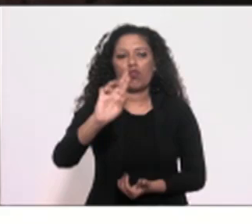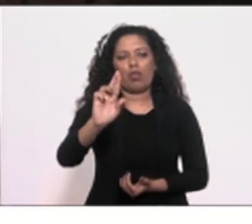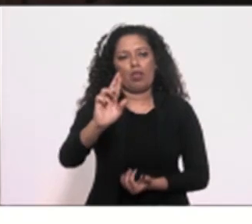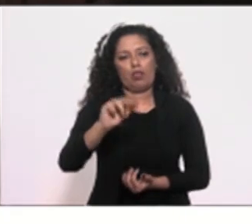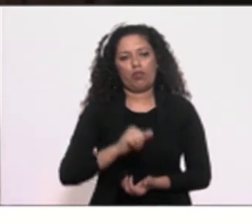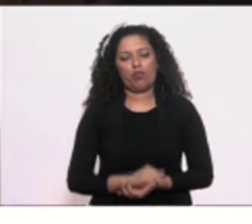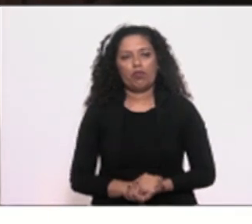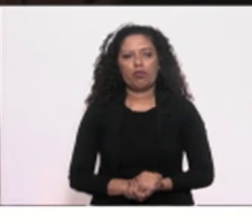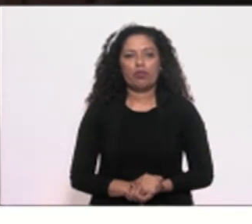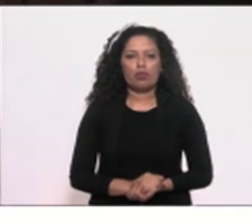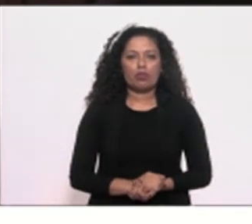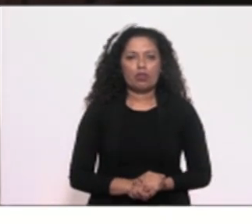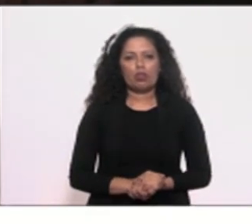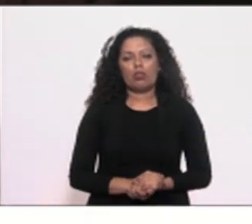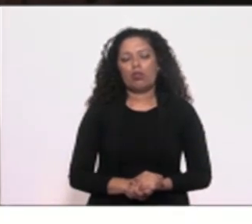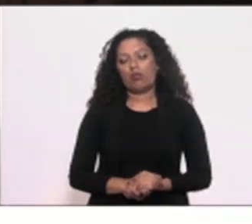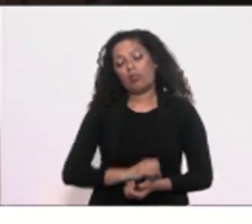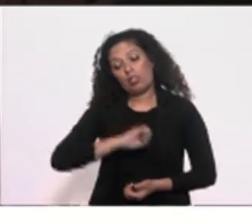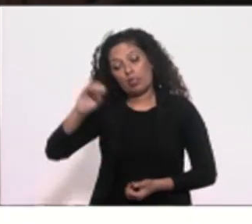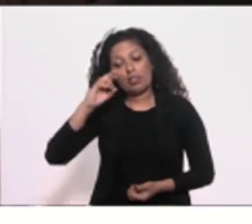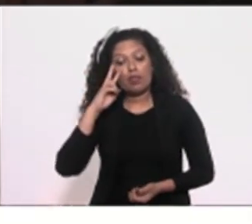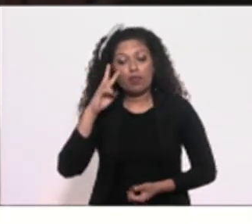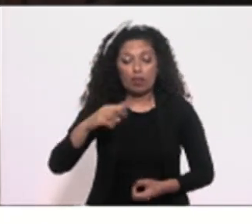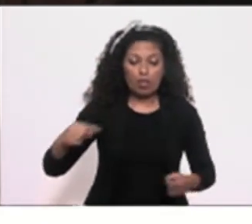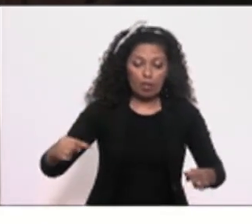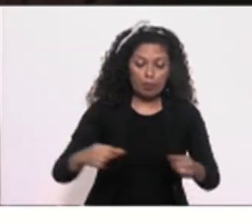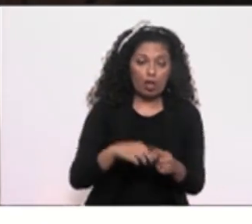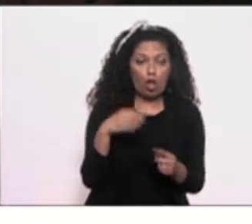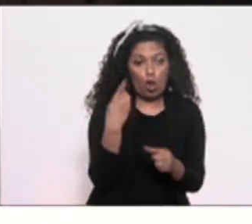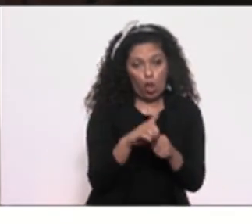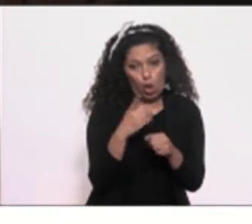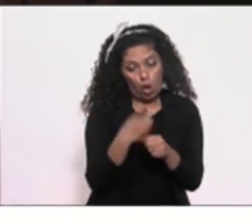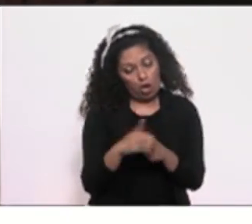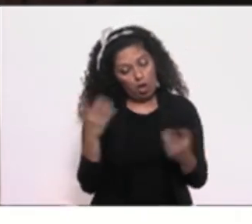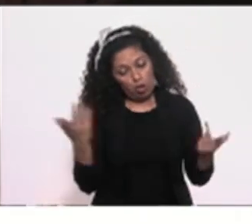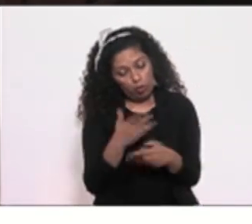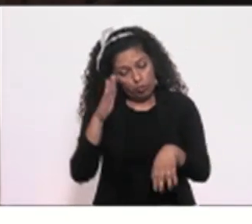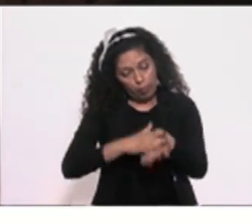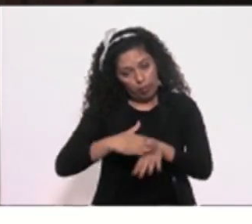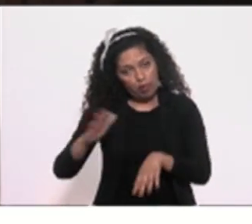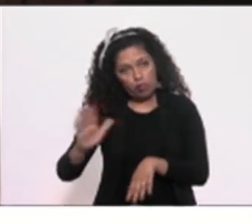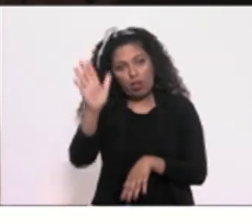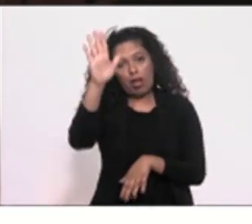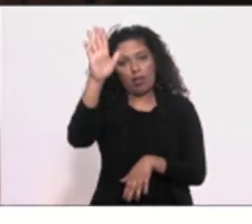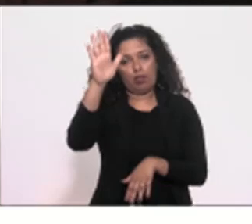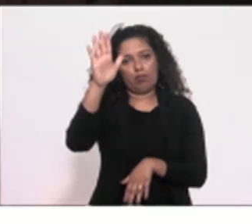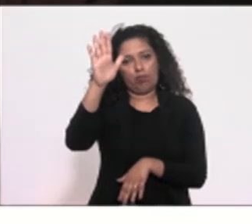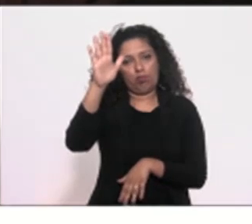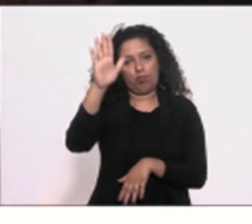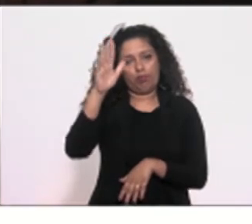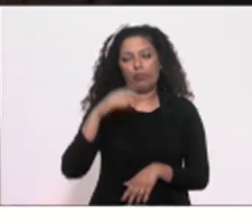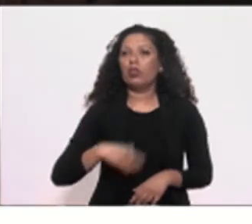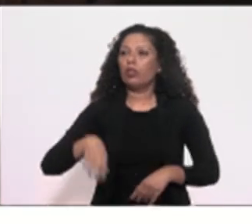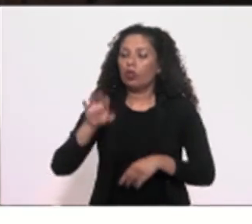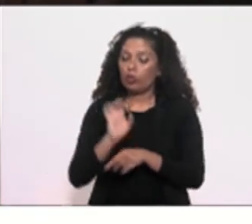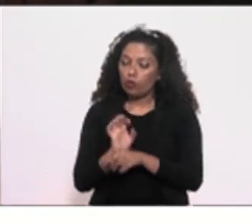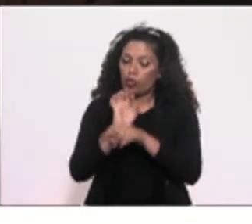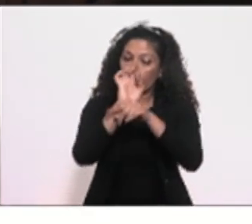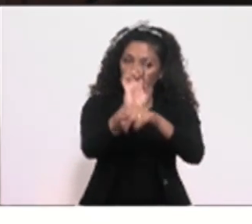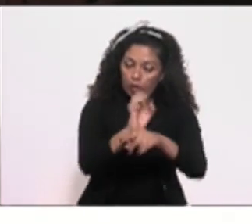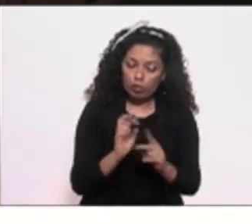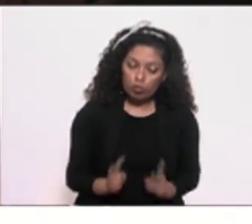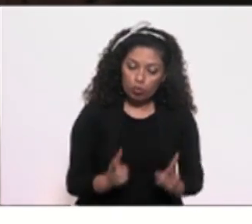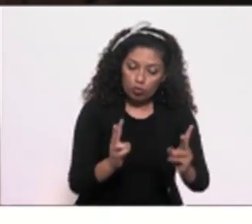se fizer a correção do dólar, talvez se tenha dobrado de preço. E o Estado, para a manutenção